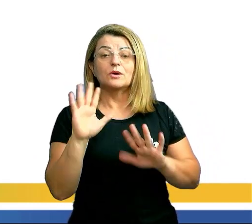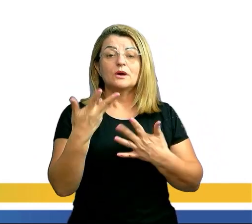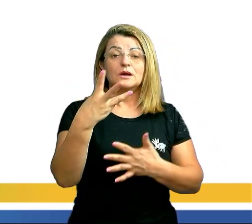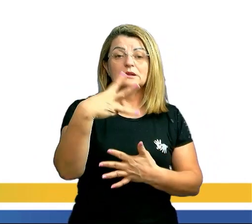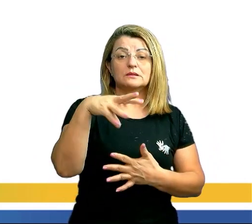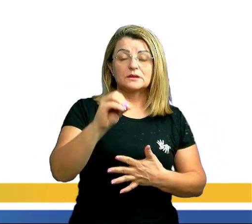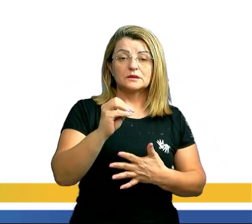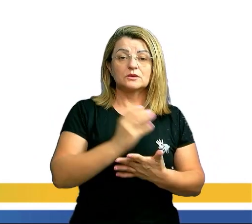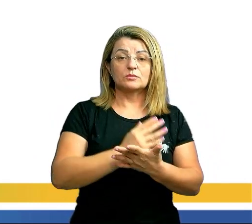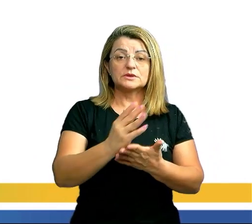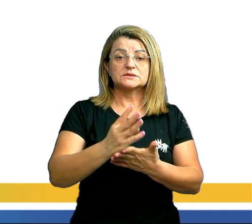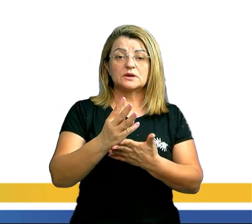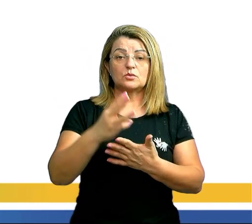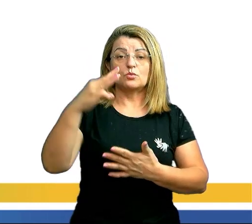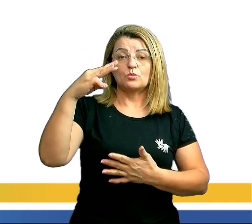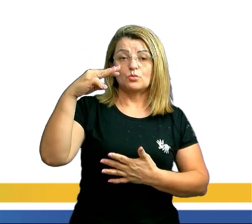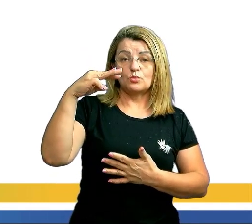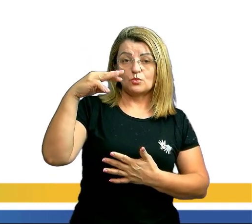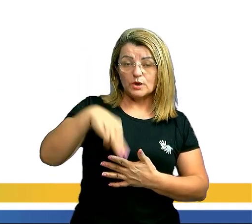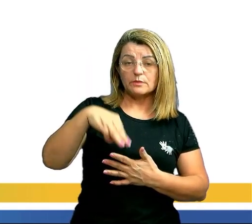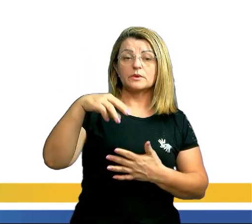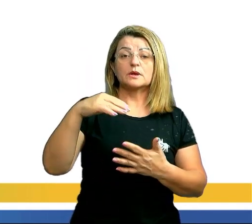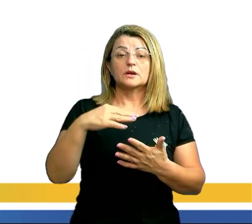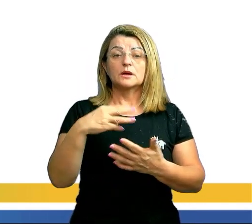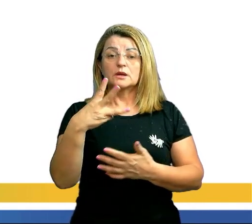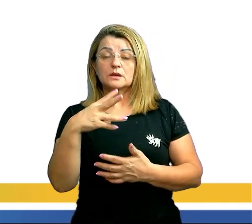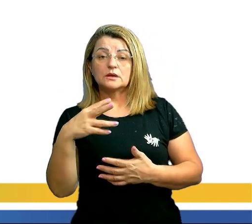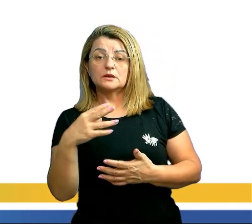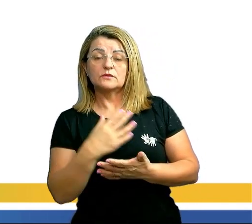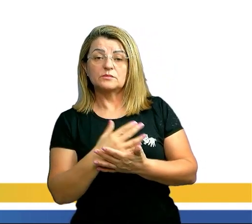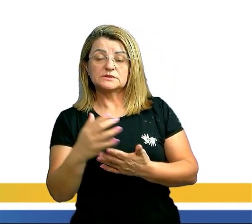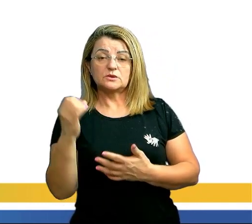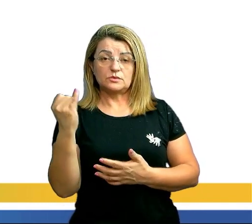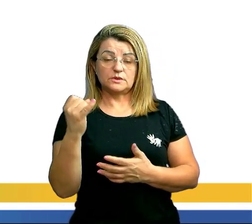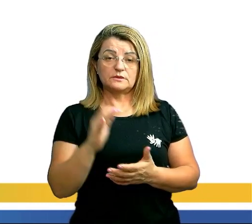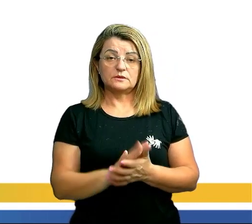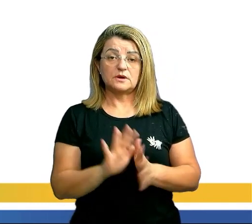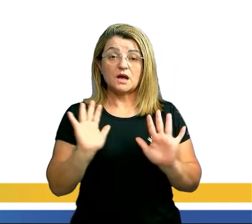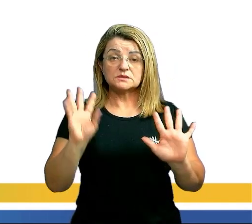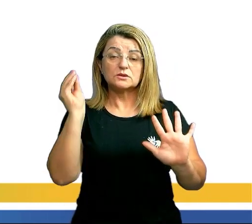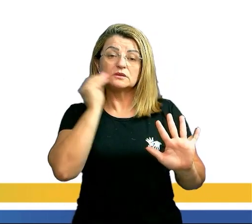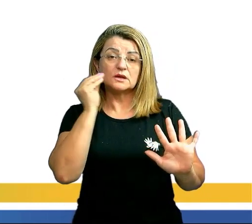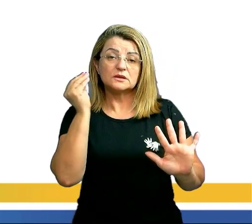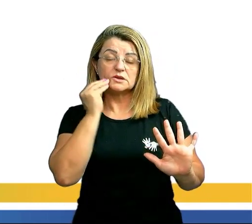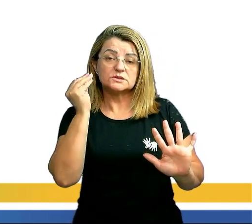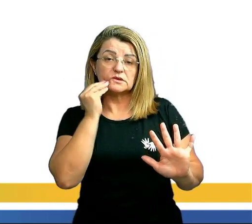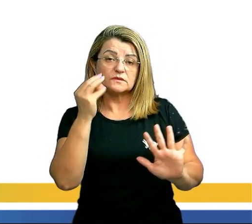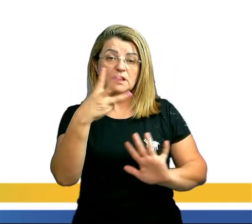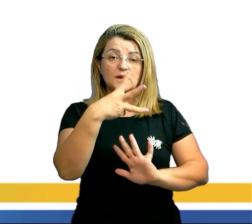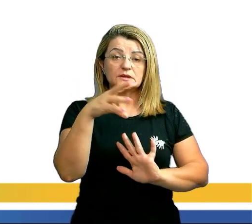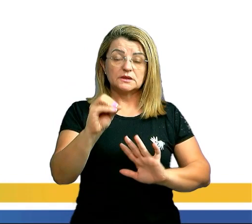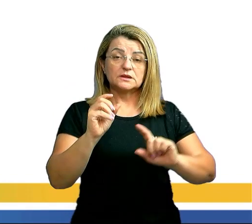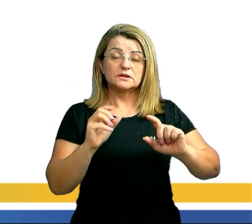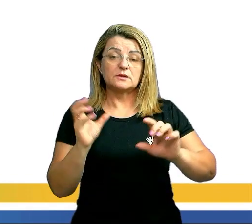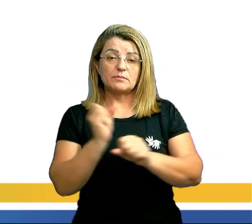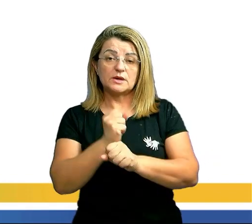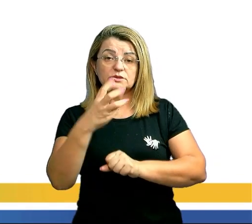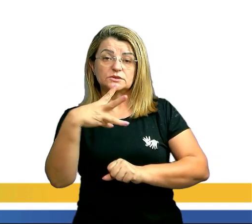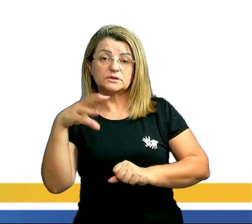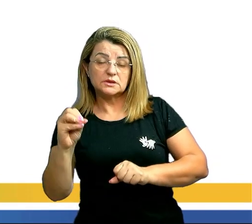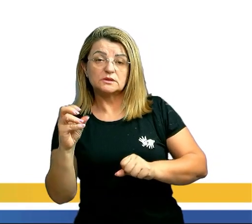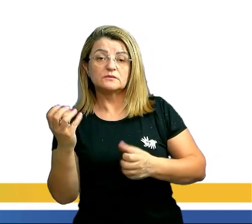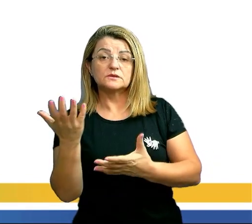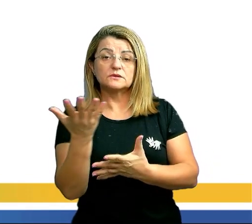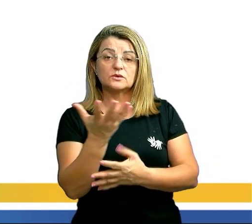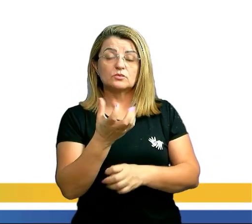começar com M e trinta se começar com I. Logo, o máximo de tentativa será de trinta mais trinta, que vai me dar sessenta.